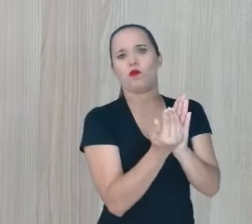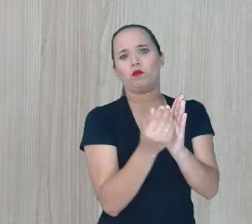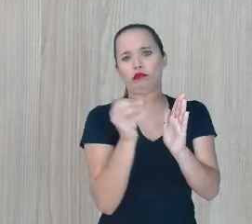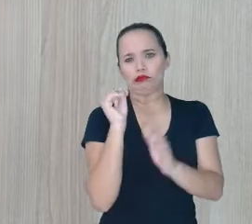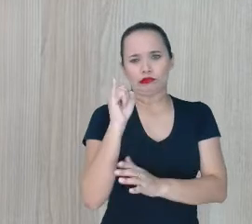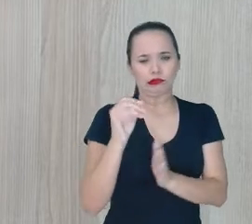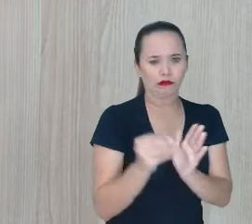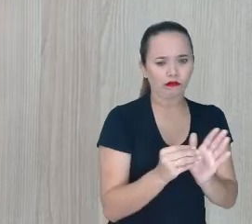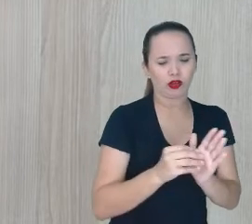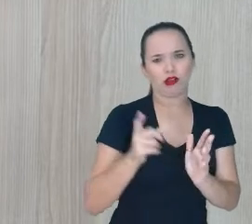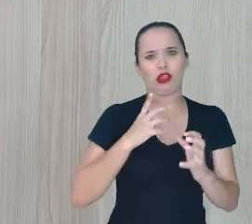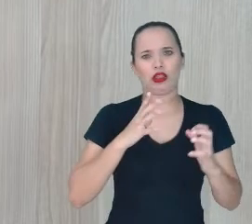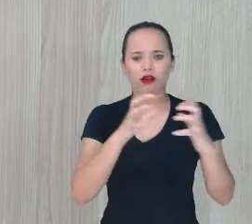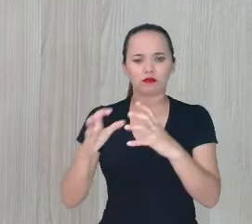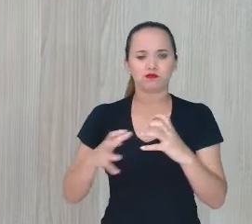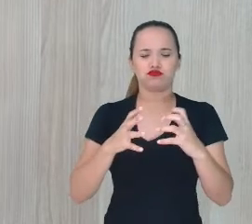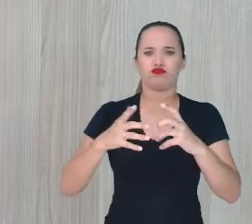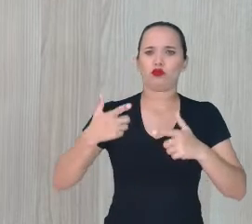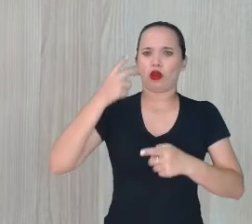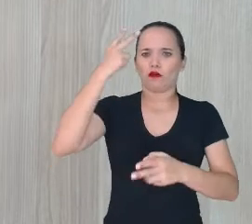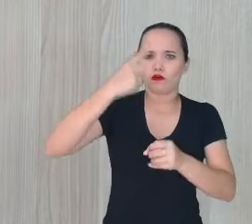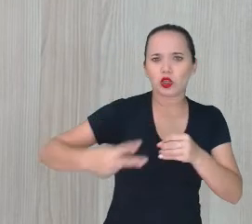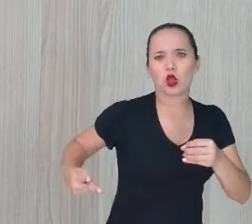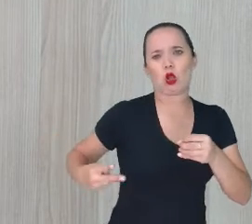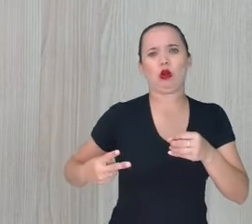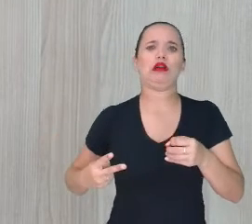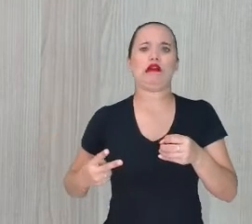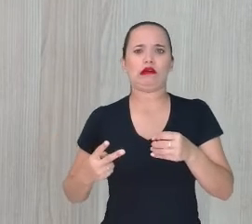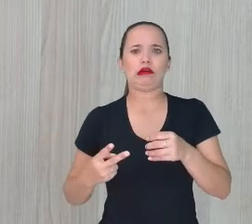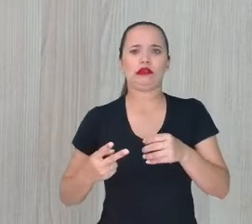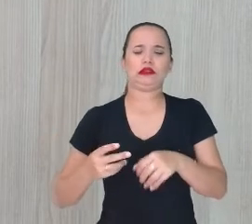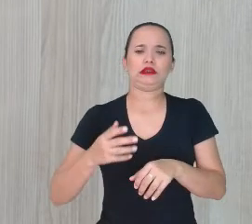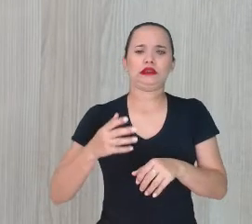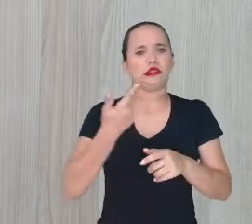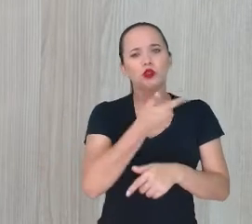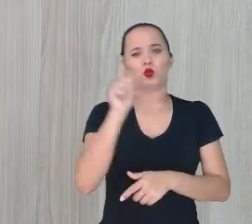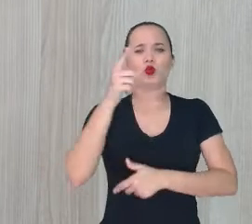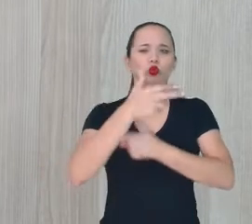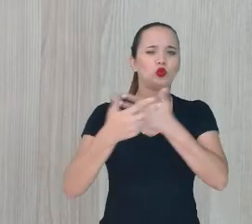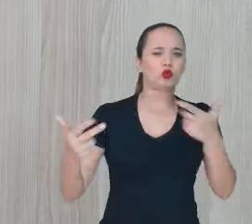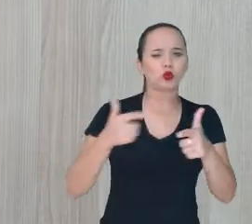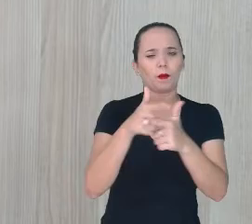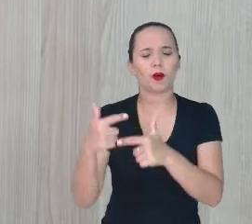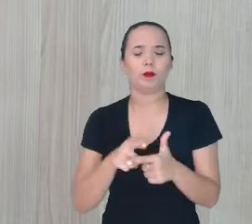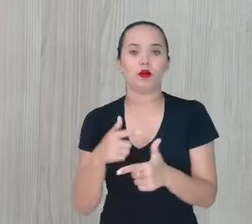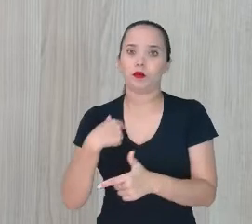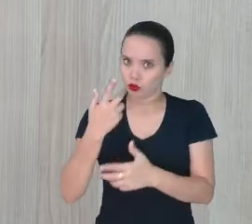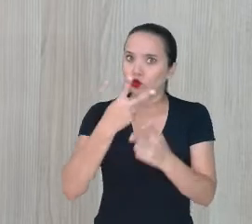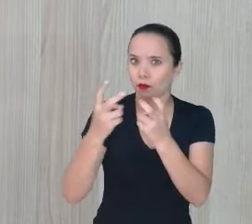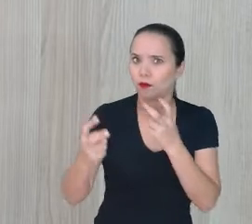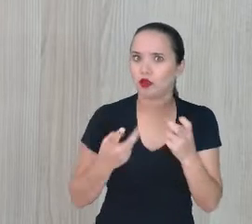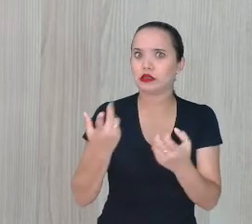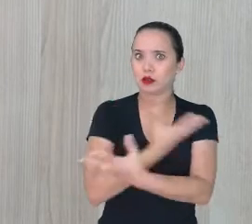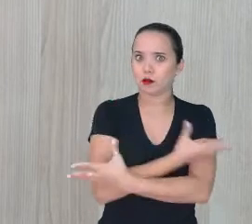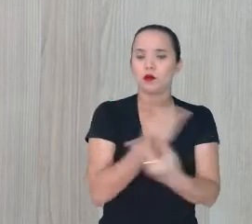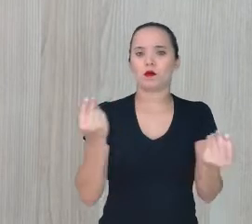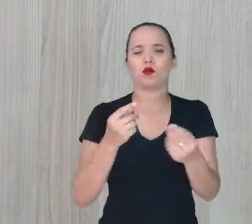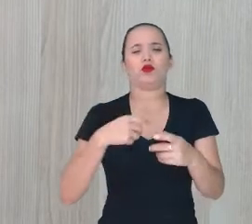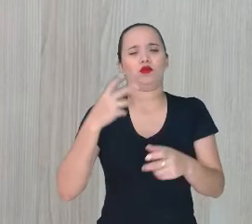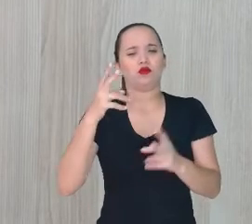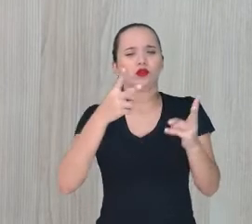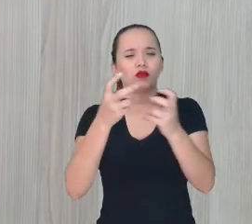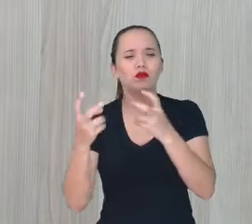Violência Intolerância A gente vê Tanto Situações dessas A gente escuta Nas